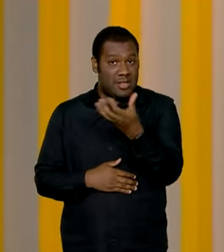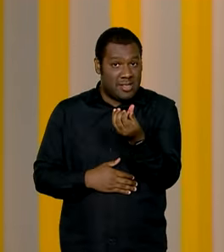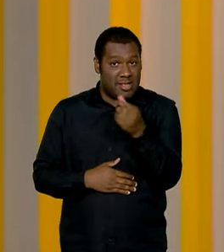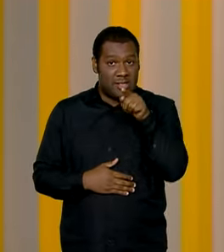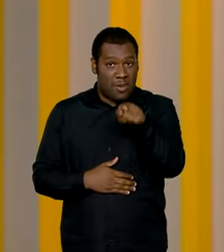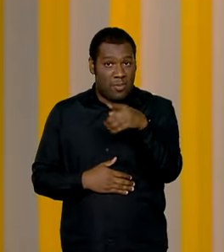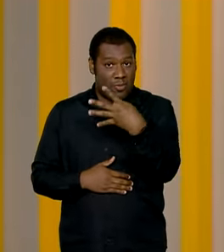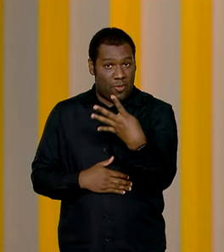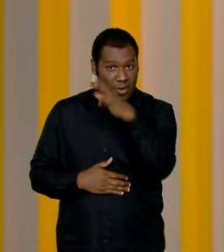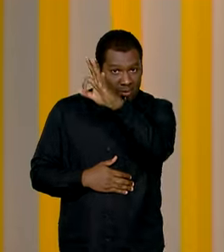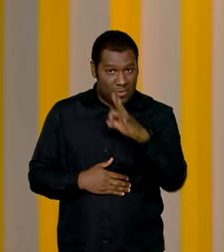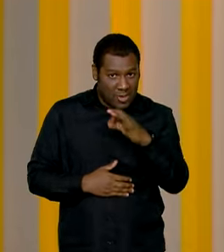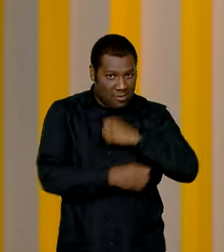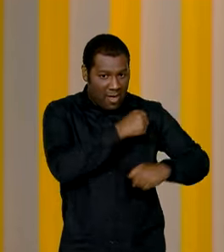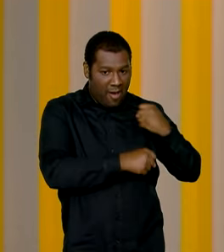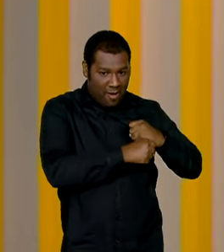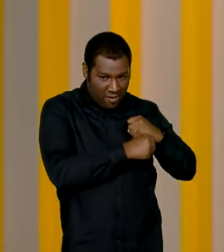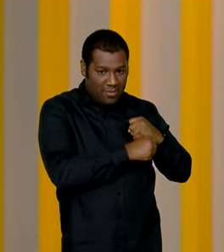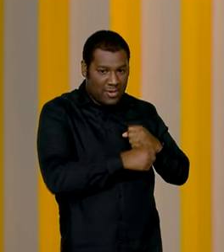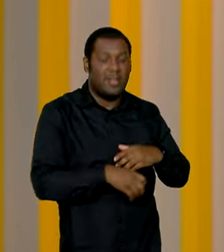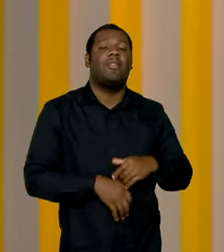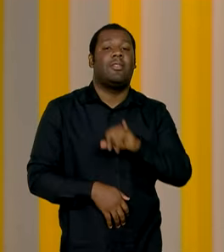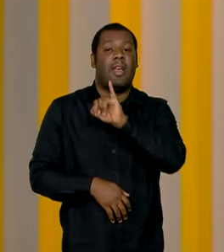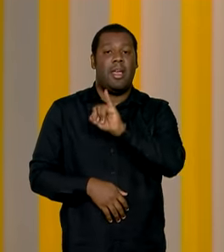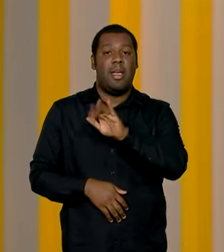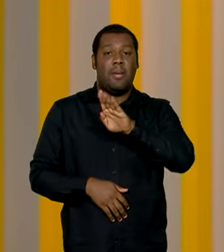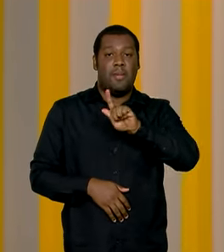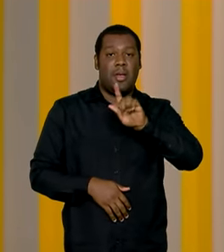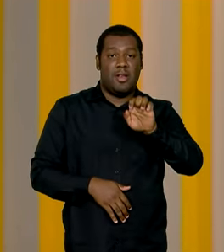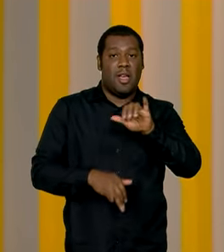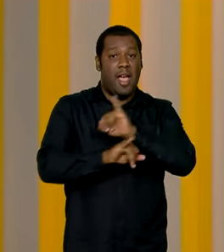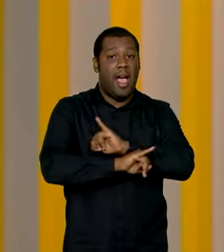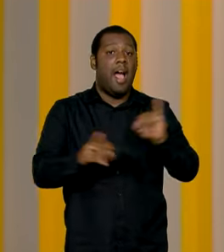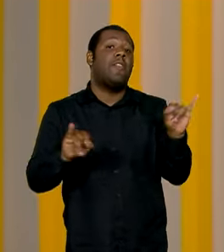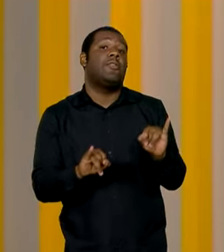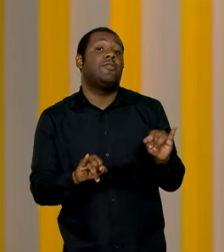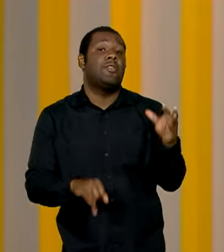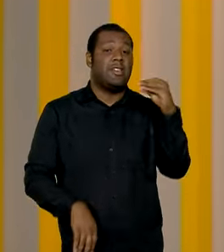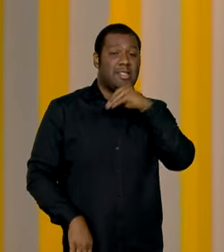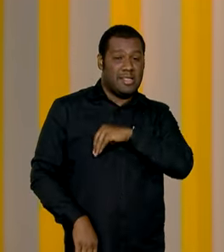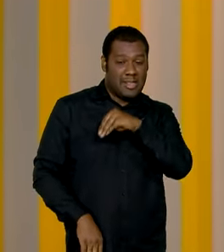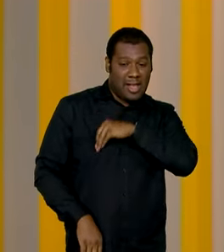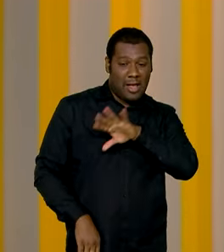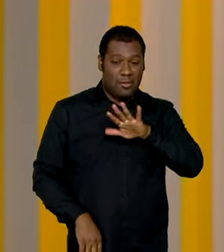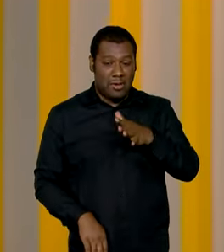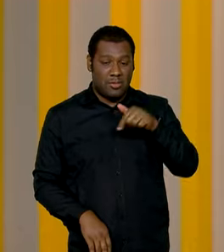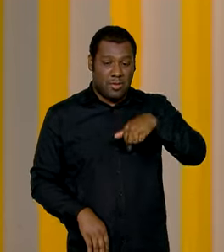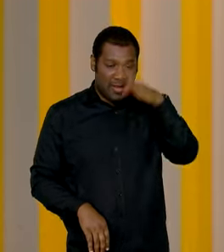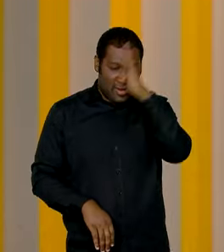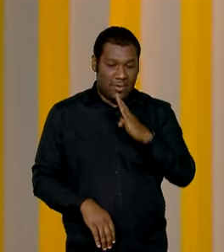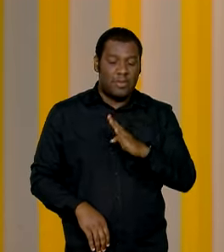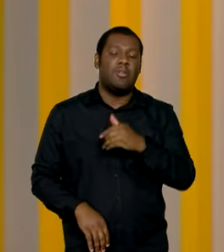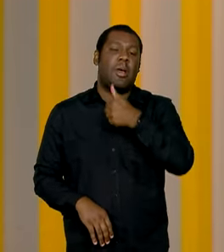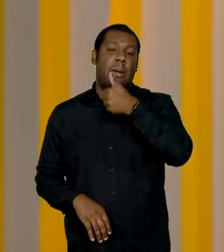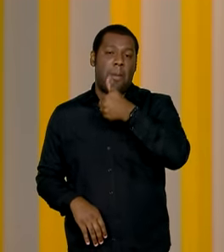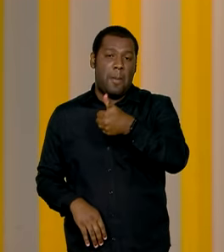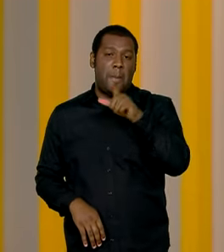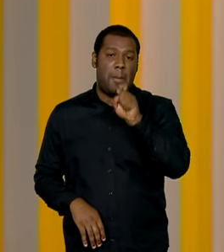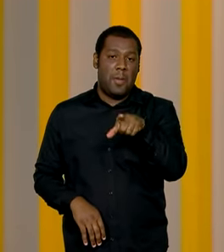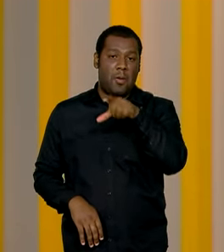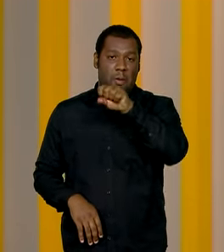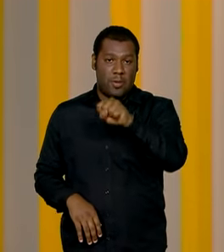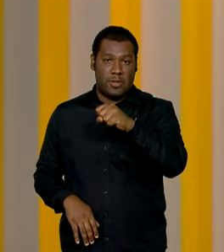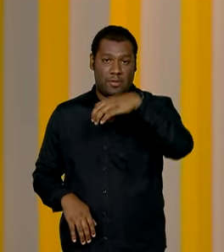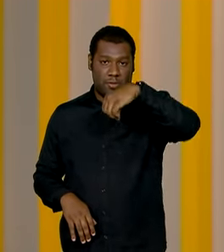% no ano passado. De acordo com o IBGE, o rendimento domiciliar médio para o Brasil foi de R$.893,